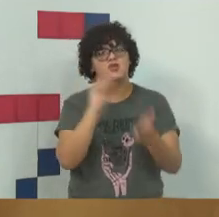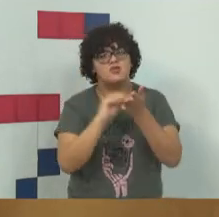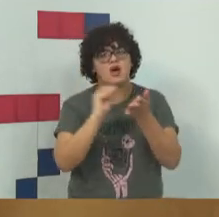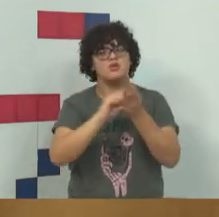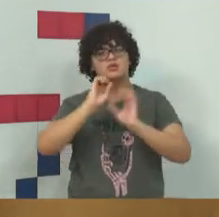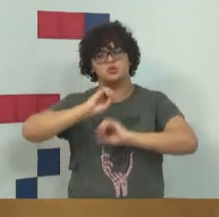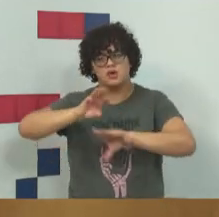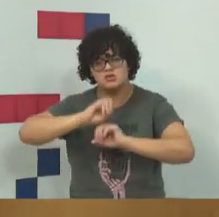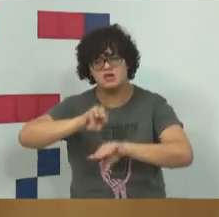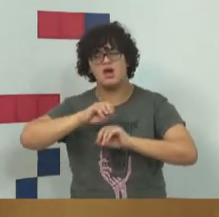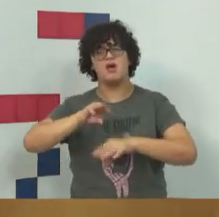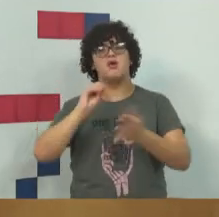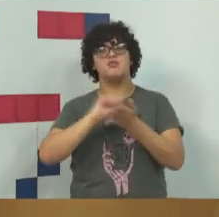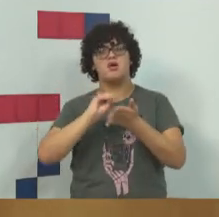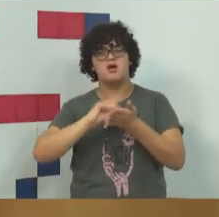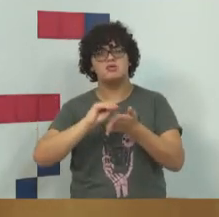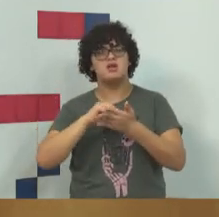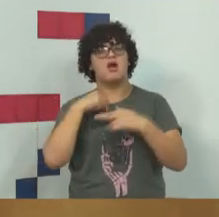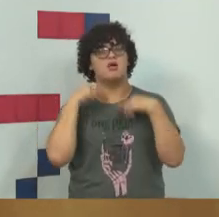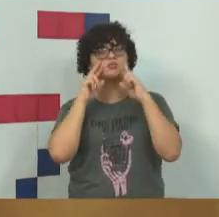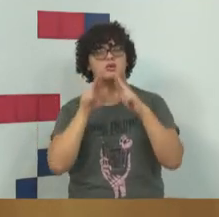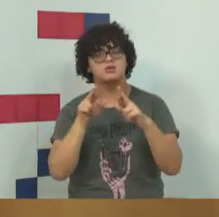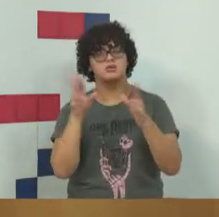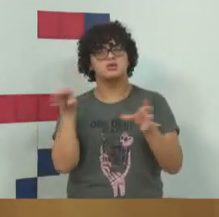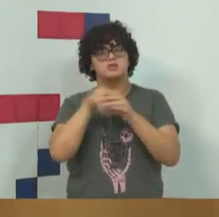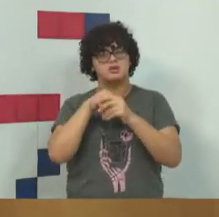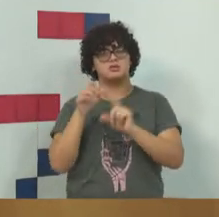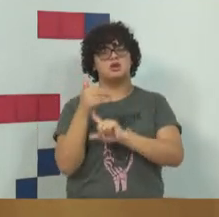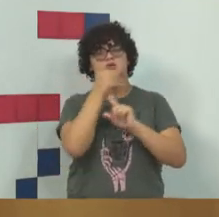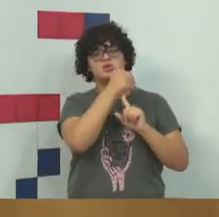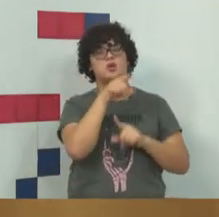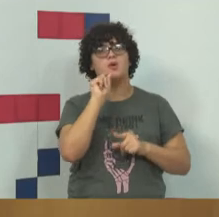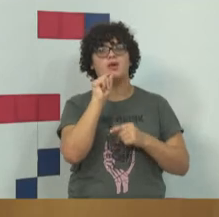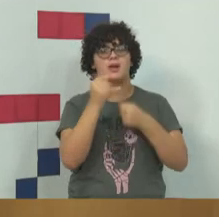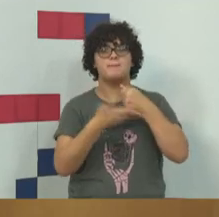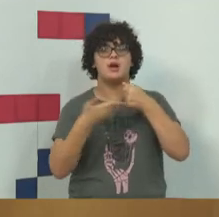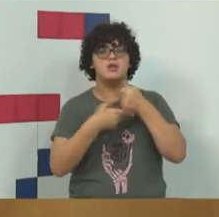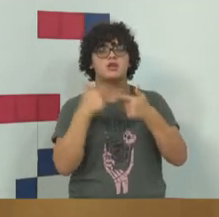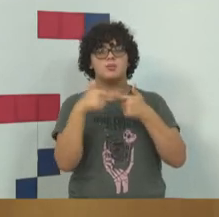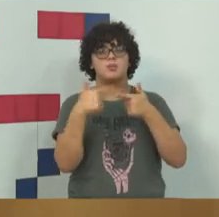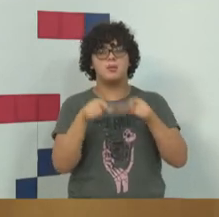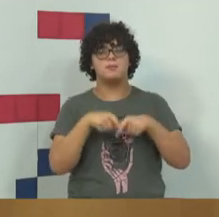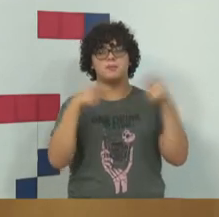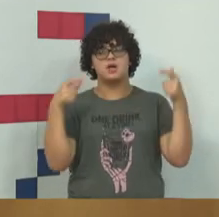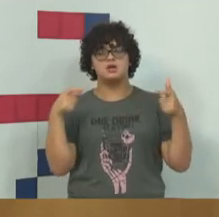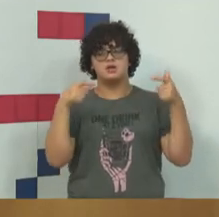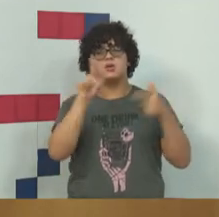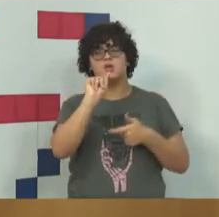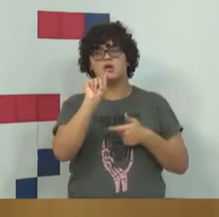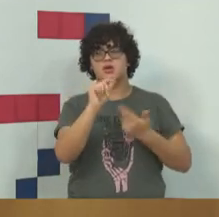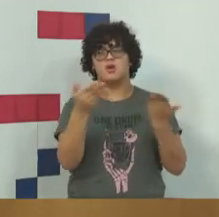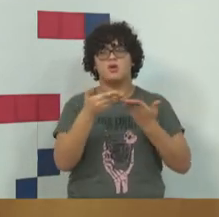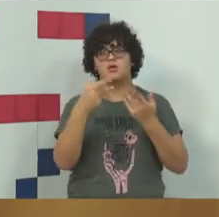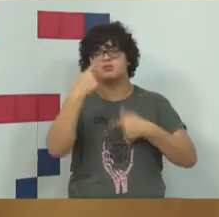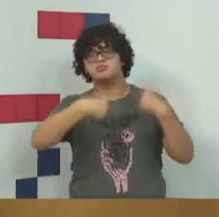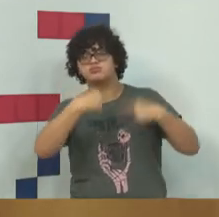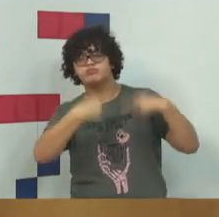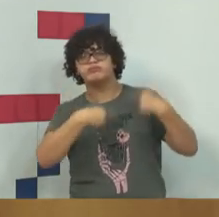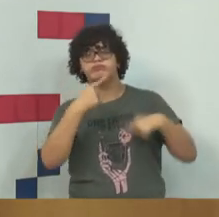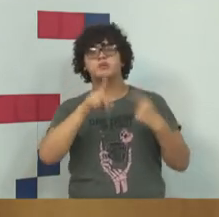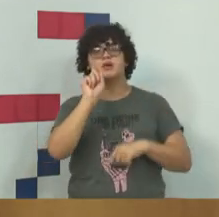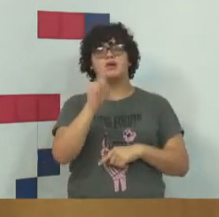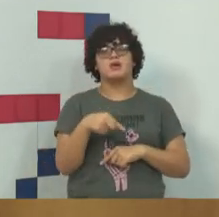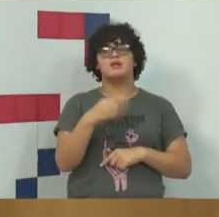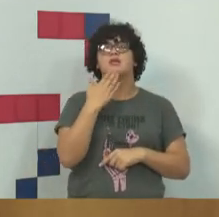educação na área da tecnologia, não seria ela a base dos problemas relacionados ao que a gente está tratando aqui, que são os crimes